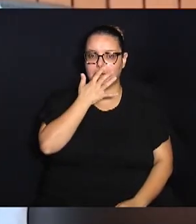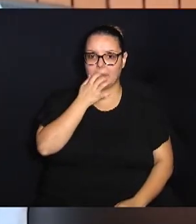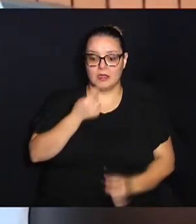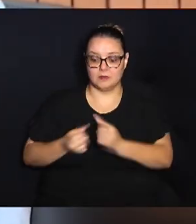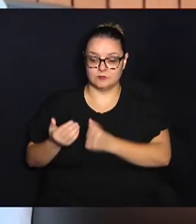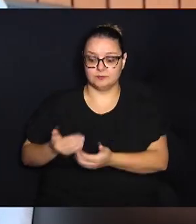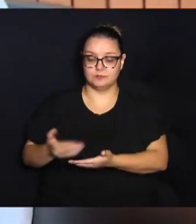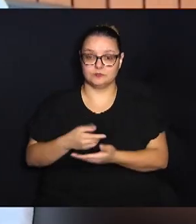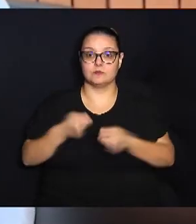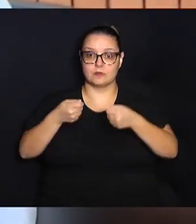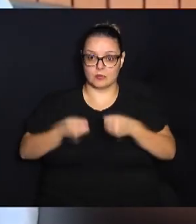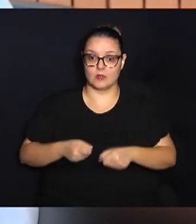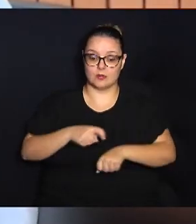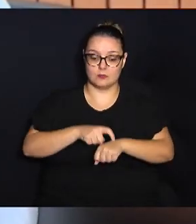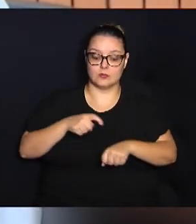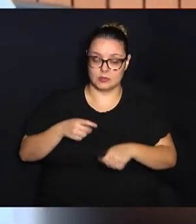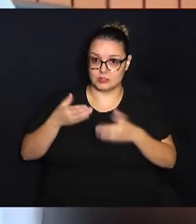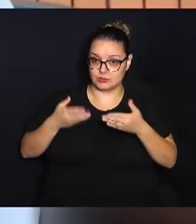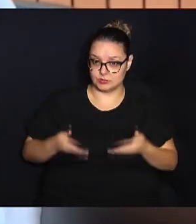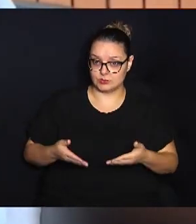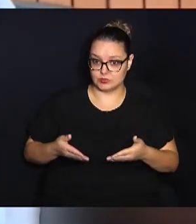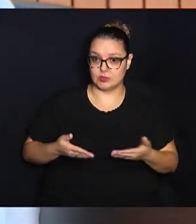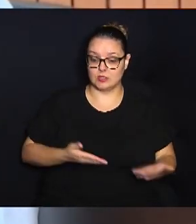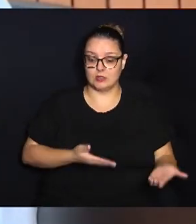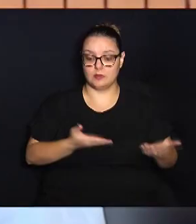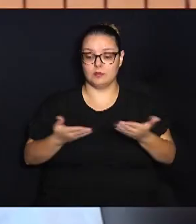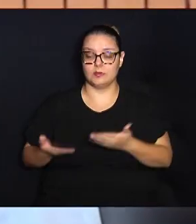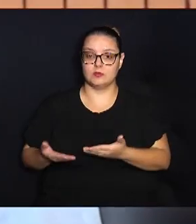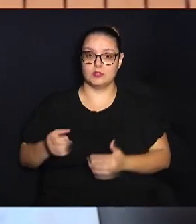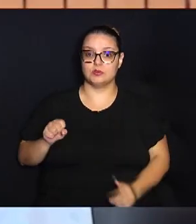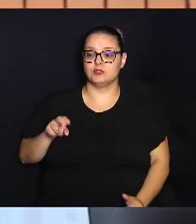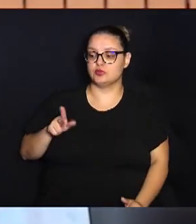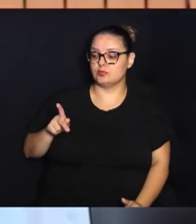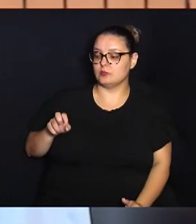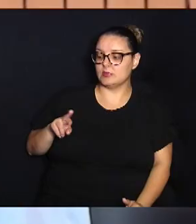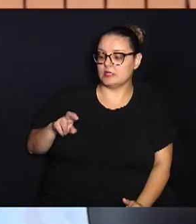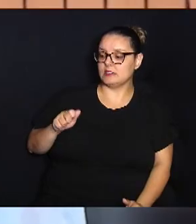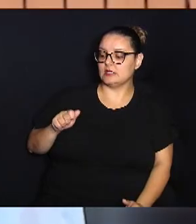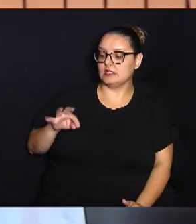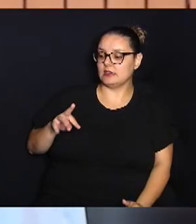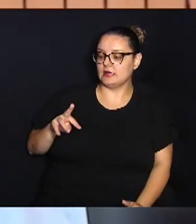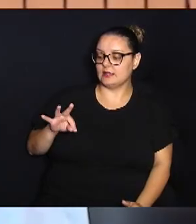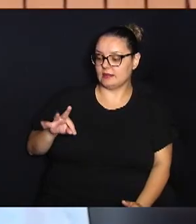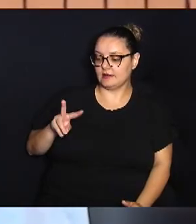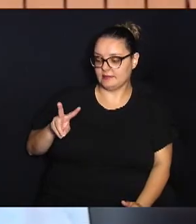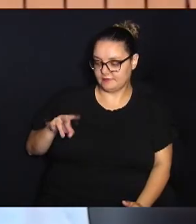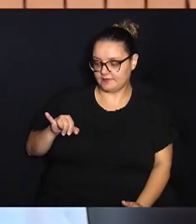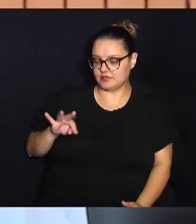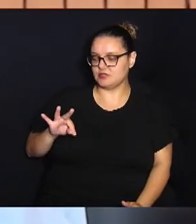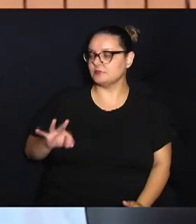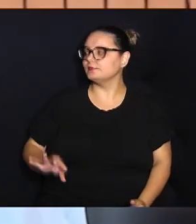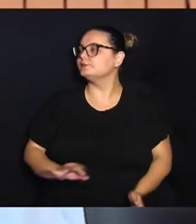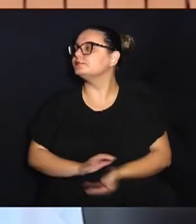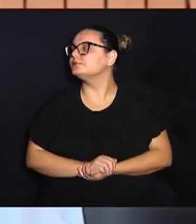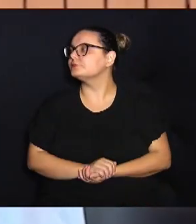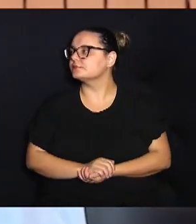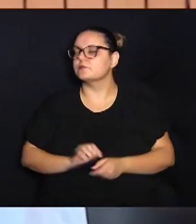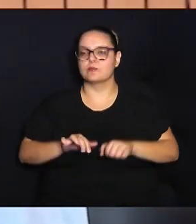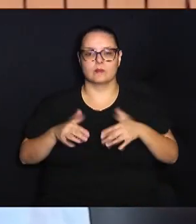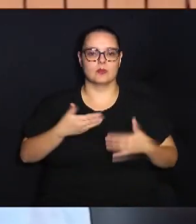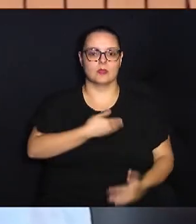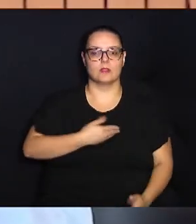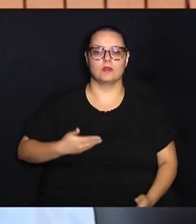consolidada para o período em questão apresentou o superávit. A gente está dando início à nossa audiência pública, onde a gente vai